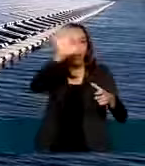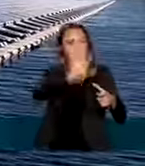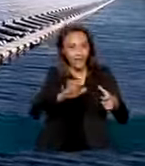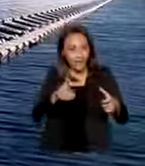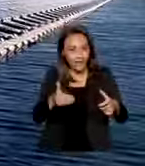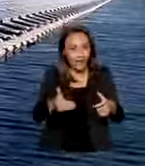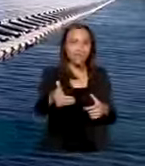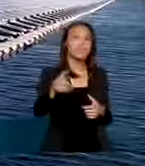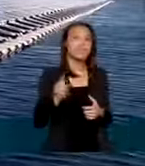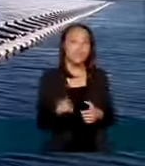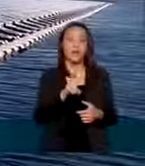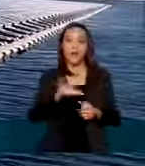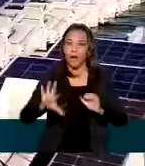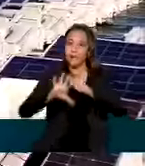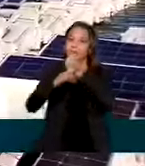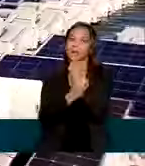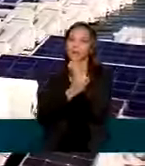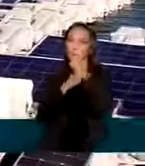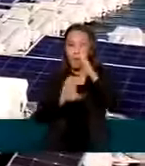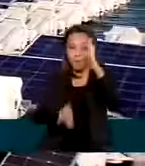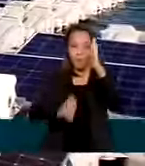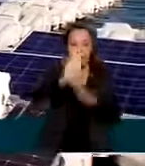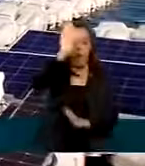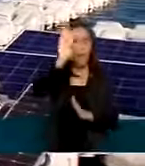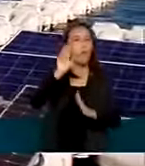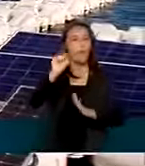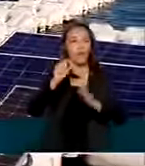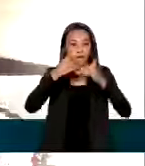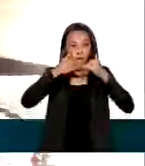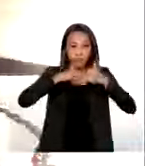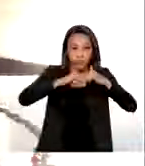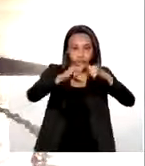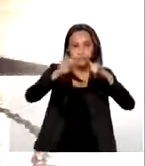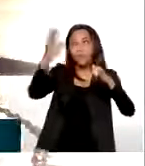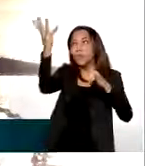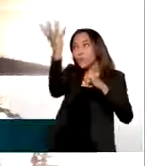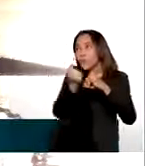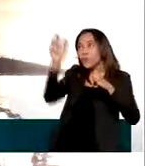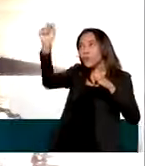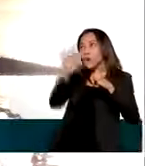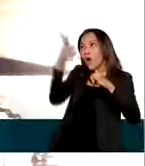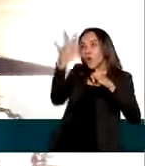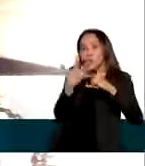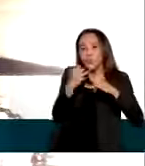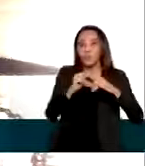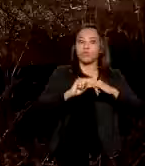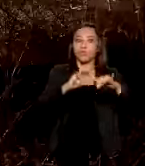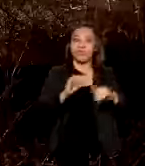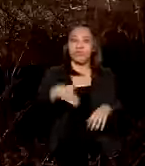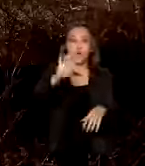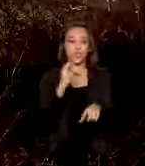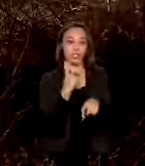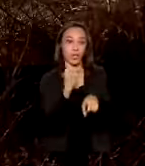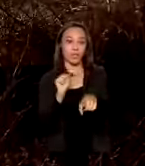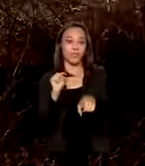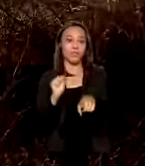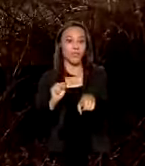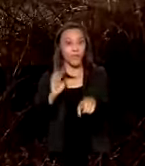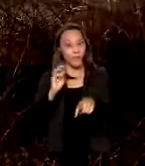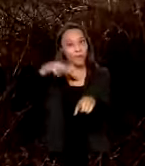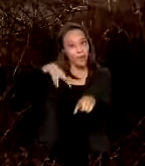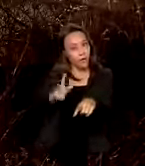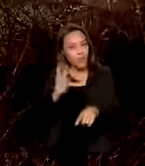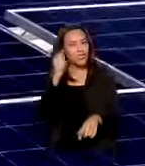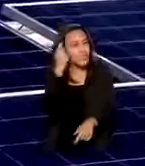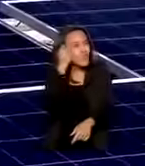inverno garantiu um novo recorde na geração de energia solar que chegou a mais de 2 mil megawatts num só dia